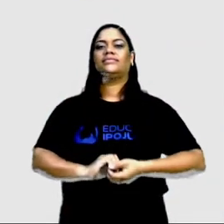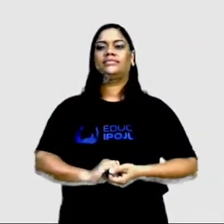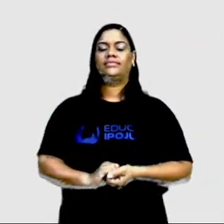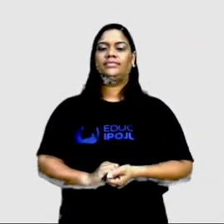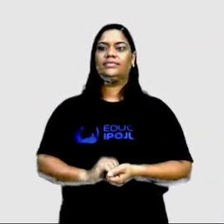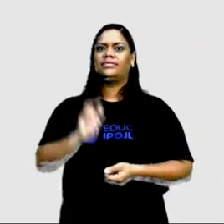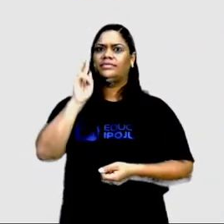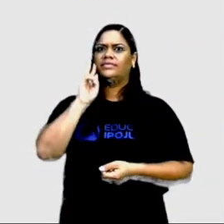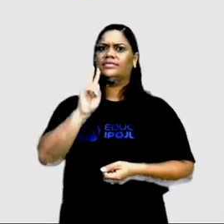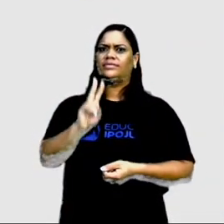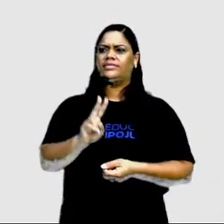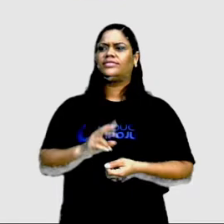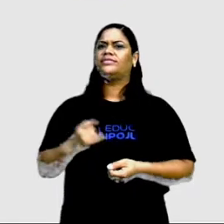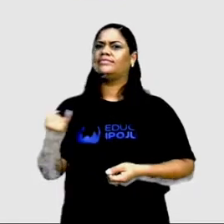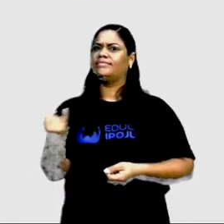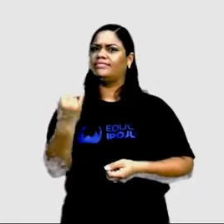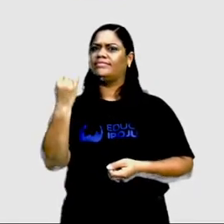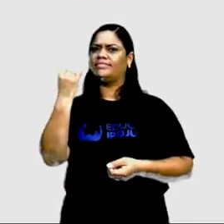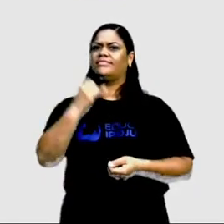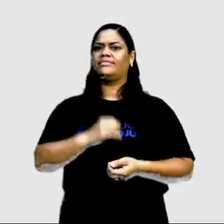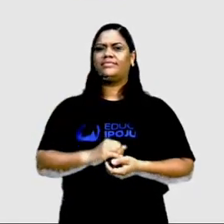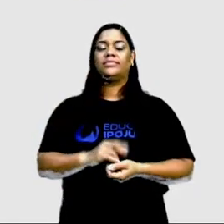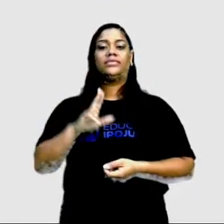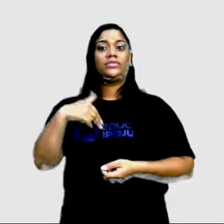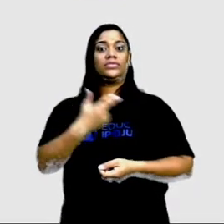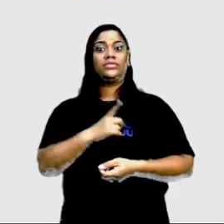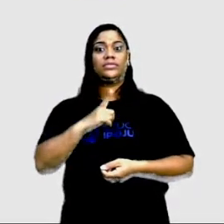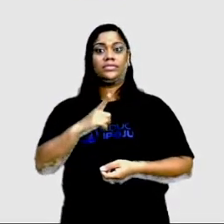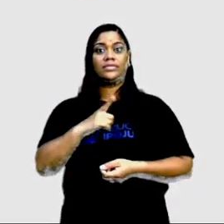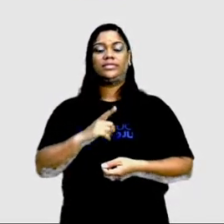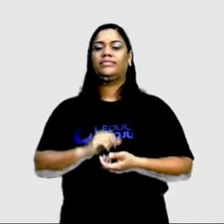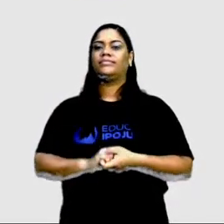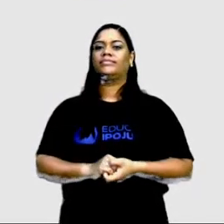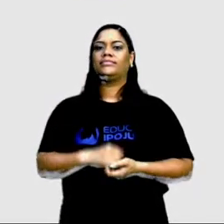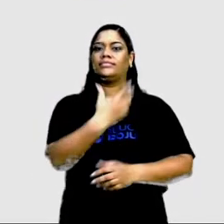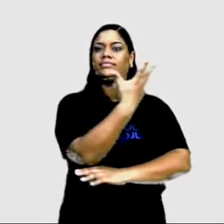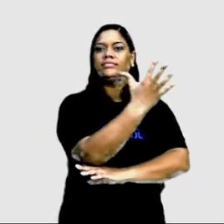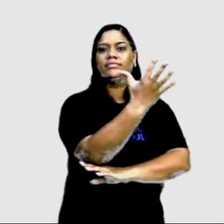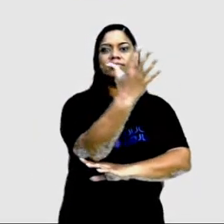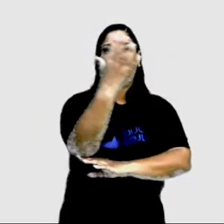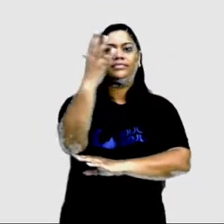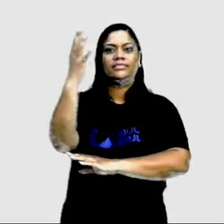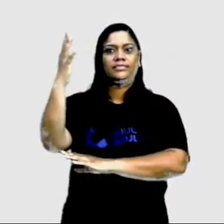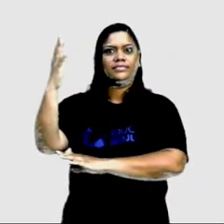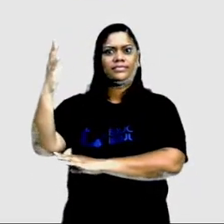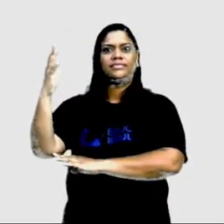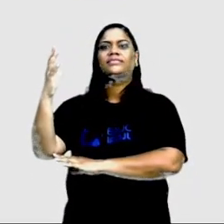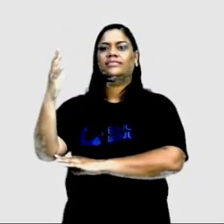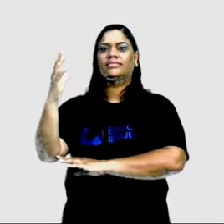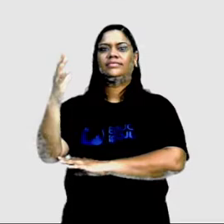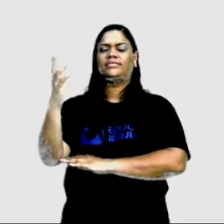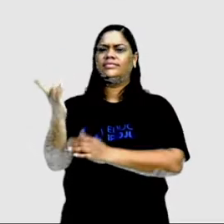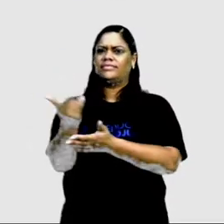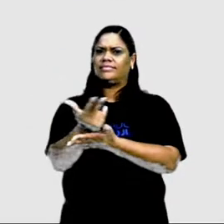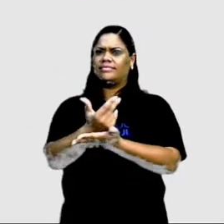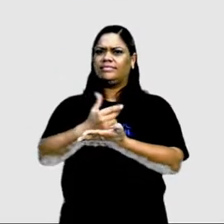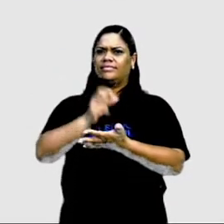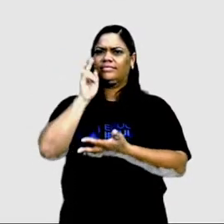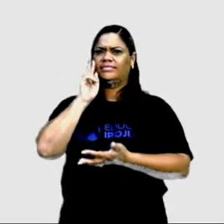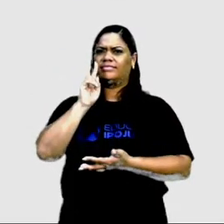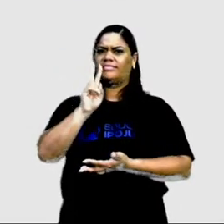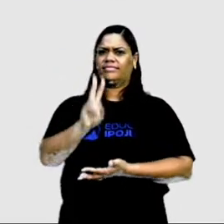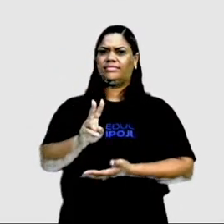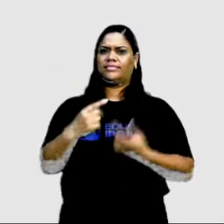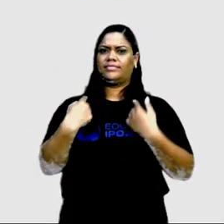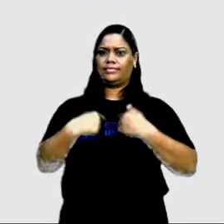Olha essa daqui, que interessante. A gente tem aí a mata e tem um formato de pulmão.